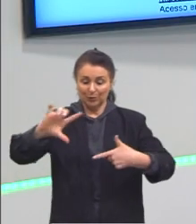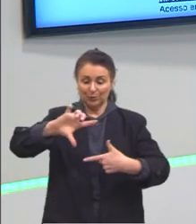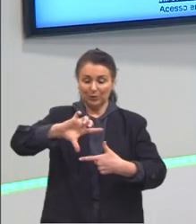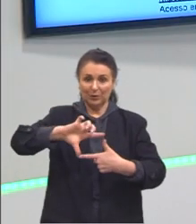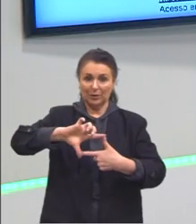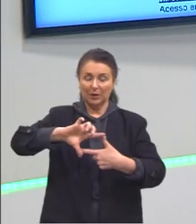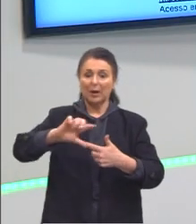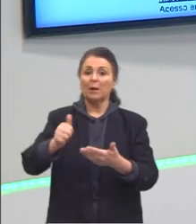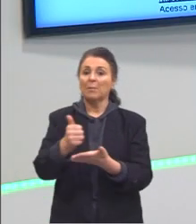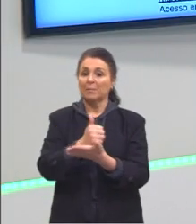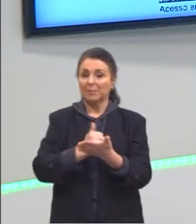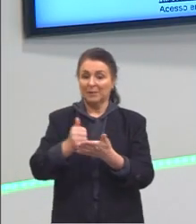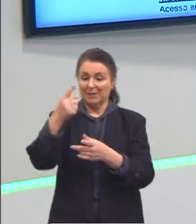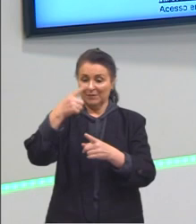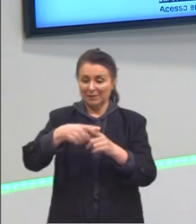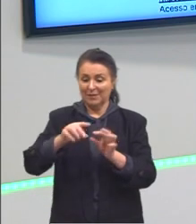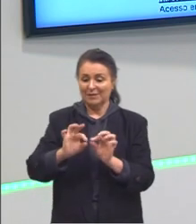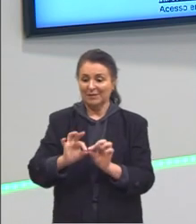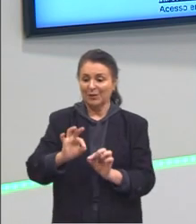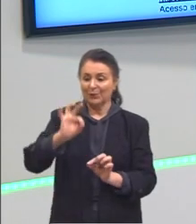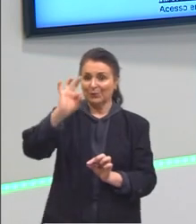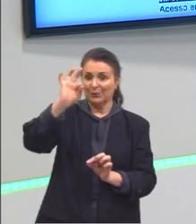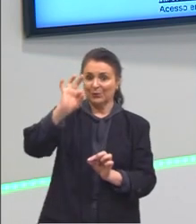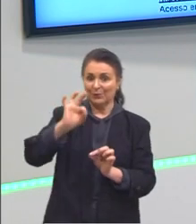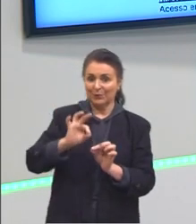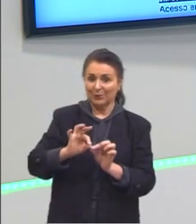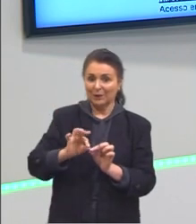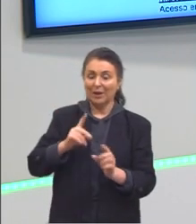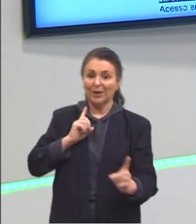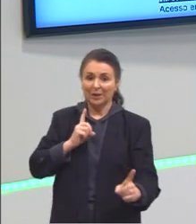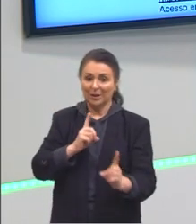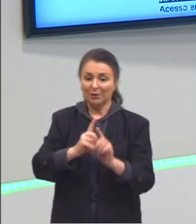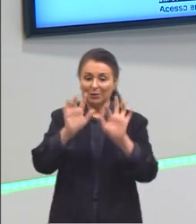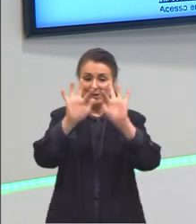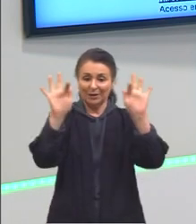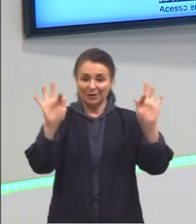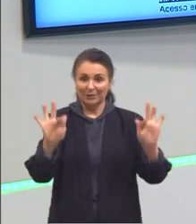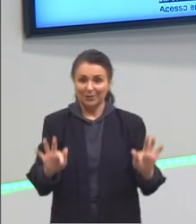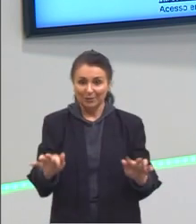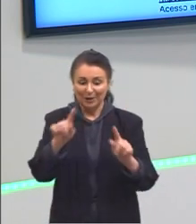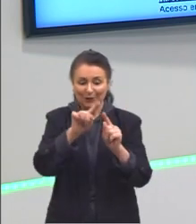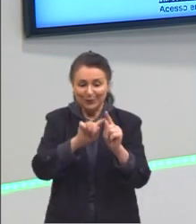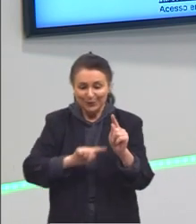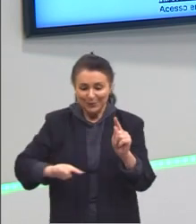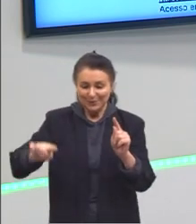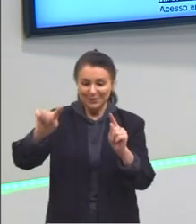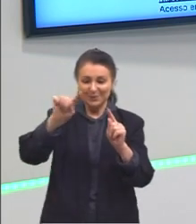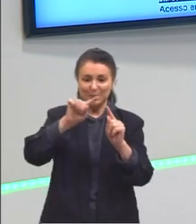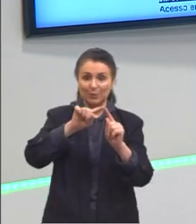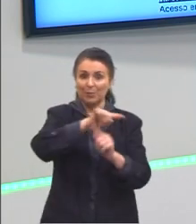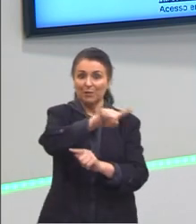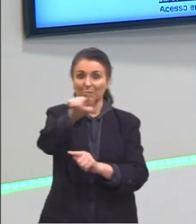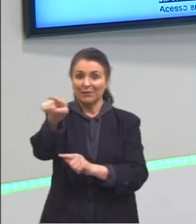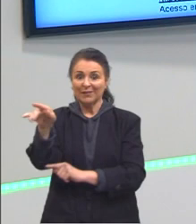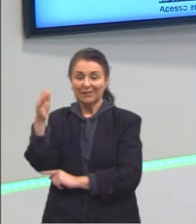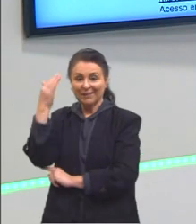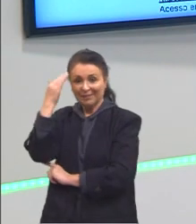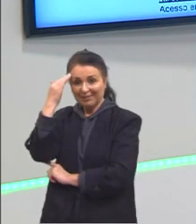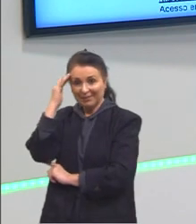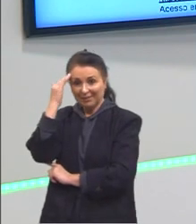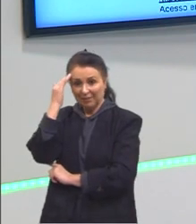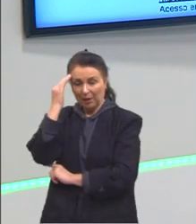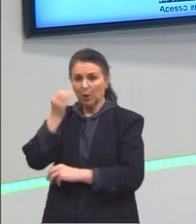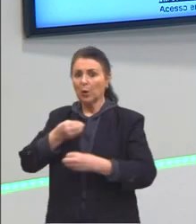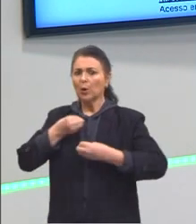que é base vezes altura, chega, então, nessa fórmula do círculo, tá? Isso aqui é para vocês entenderem como que